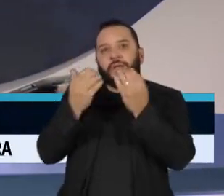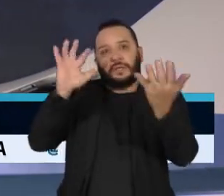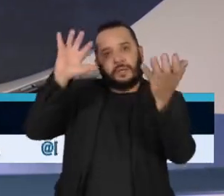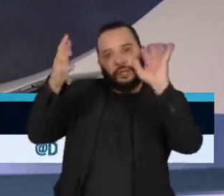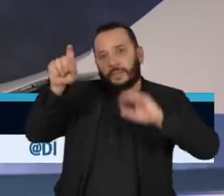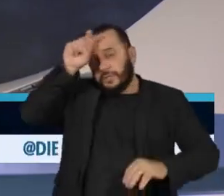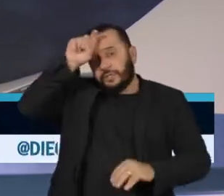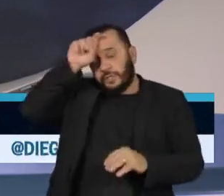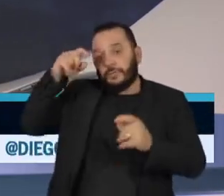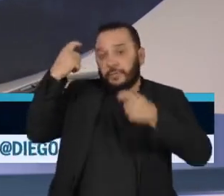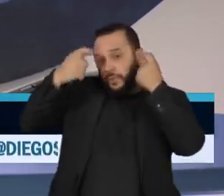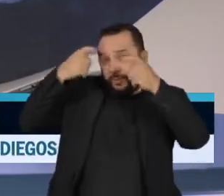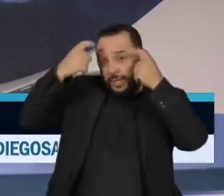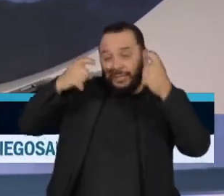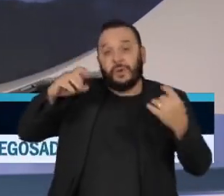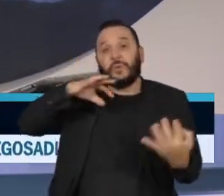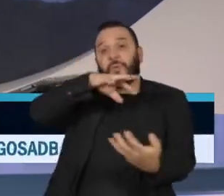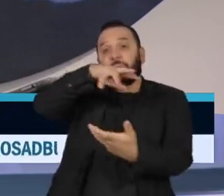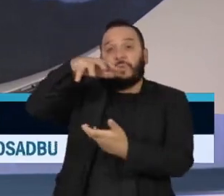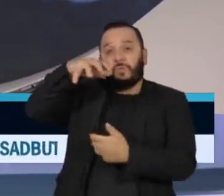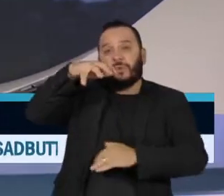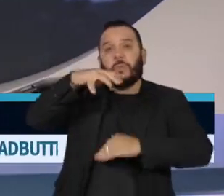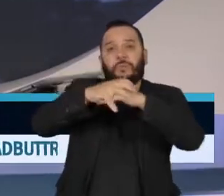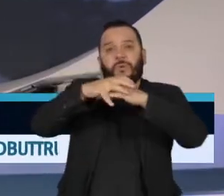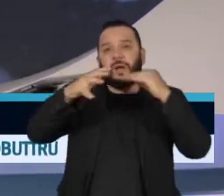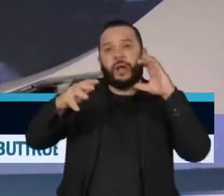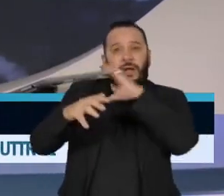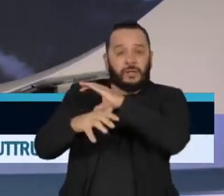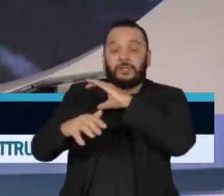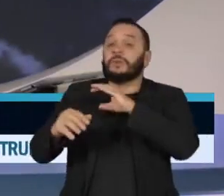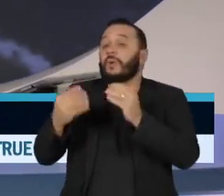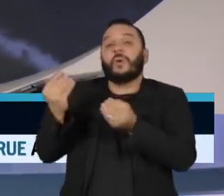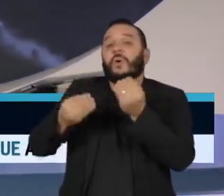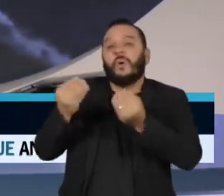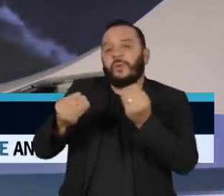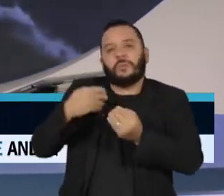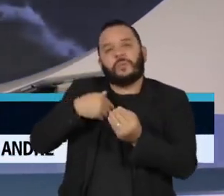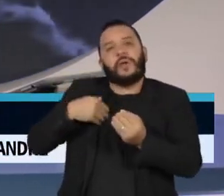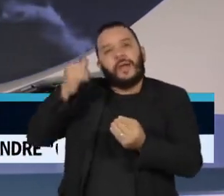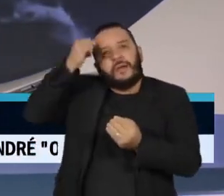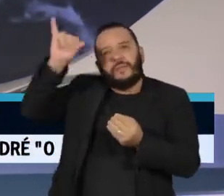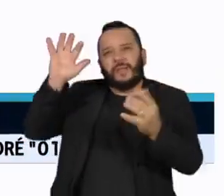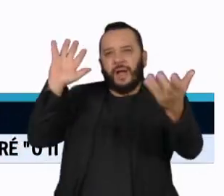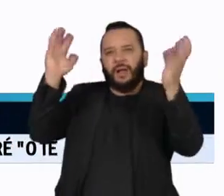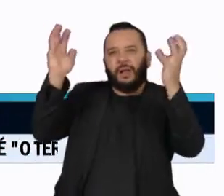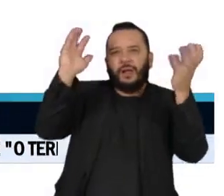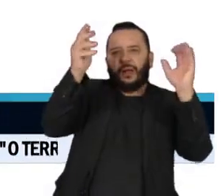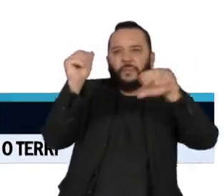ser com o aquecimento global e os recursos necessários para combater os efeitos das mudanças climáticas.